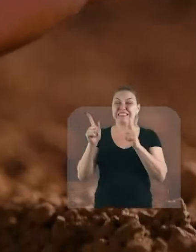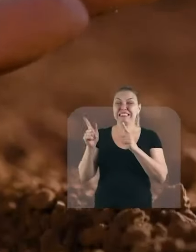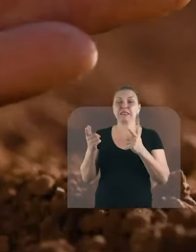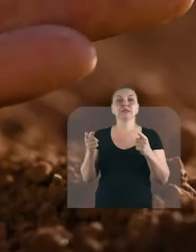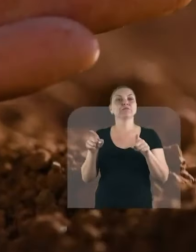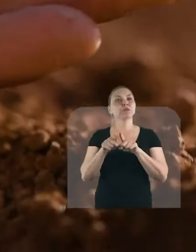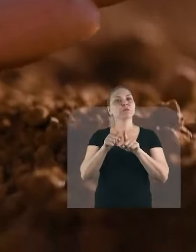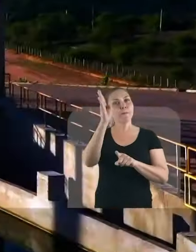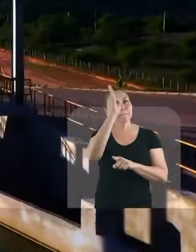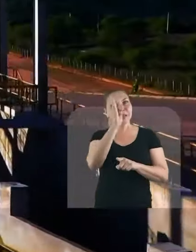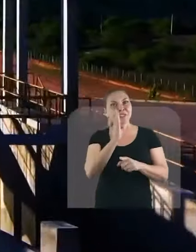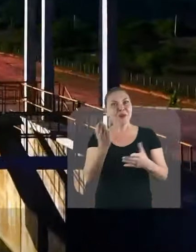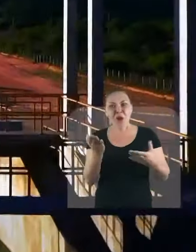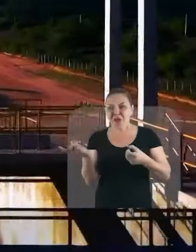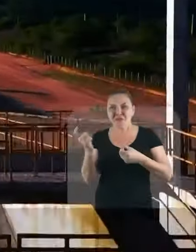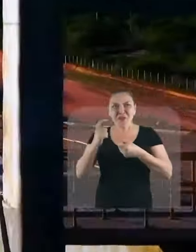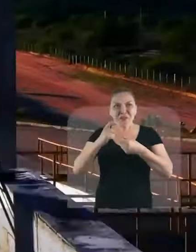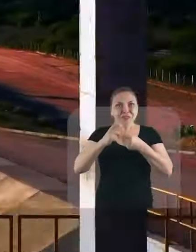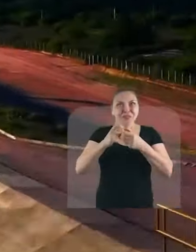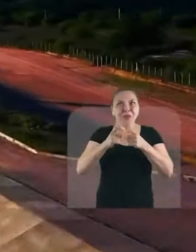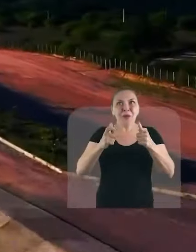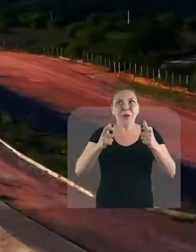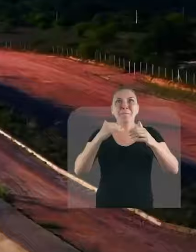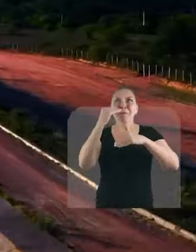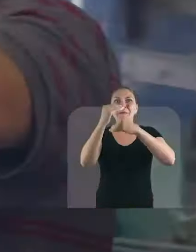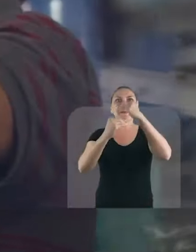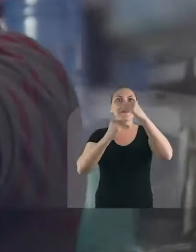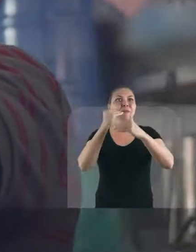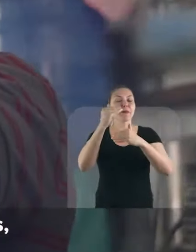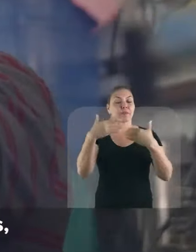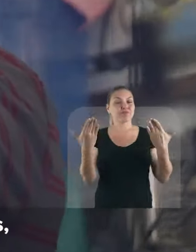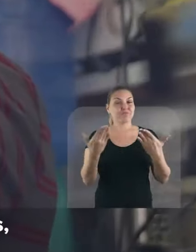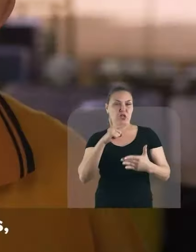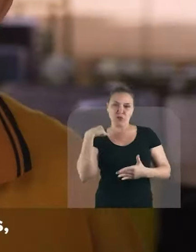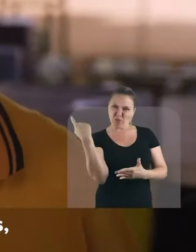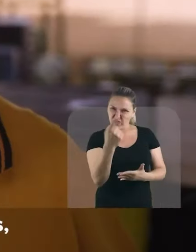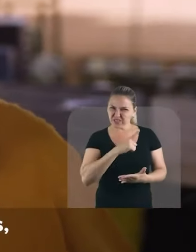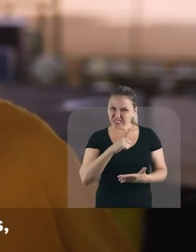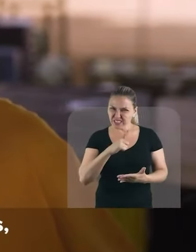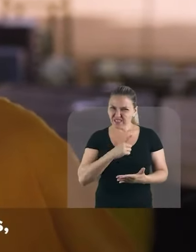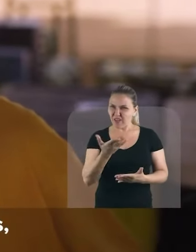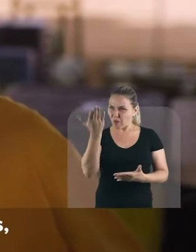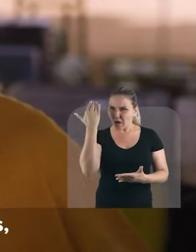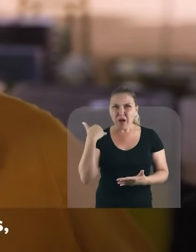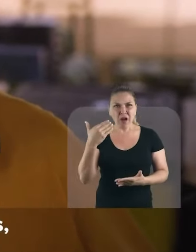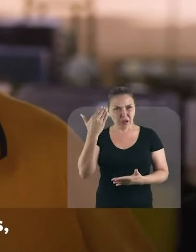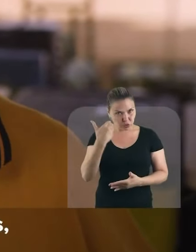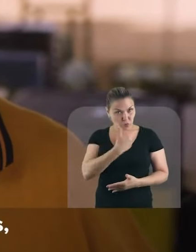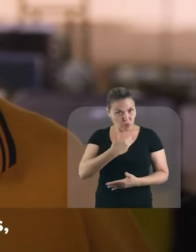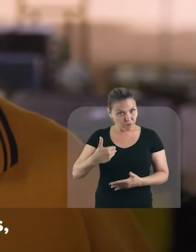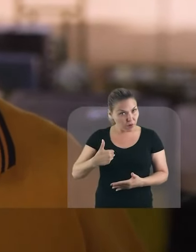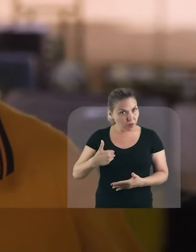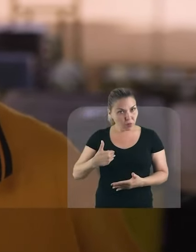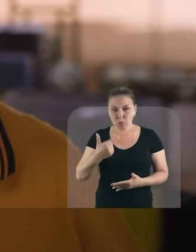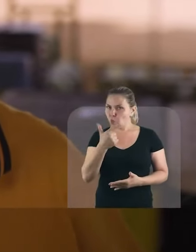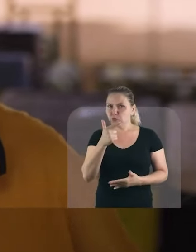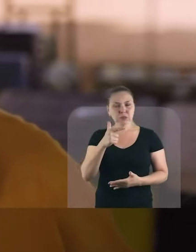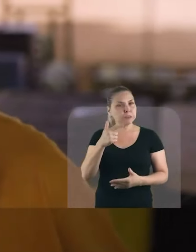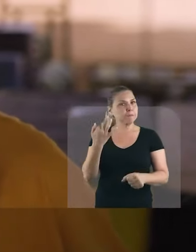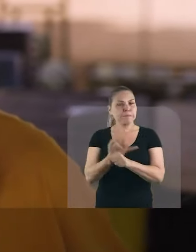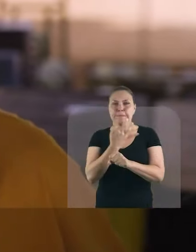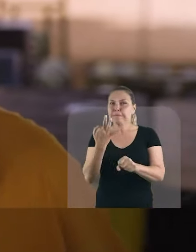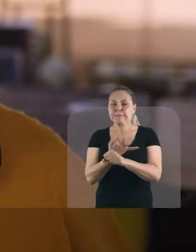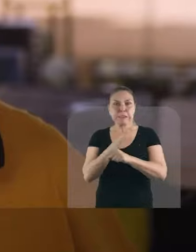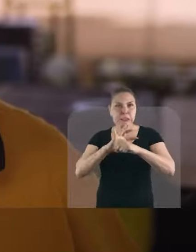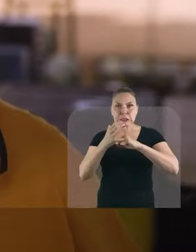E o Brasil Está voltando A crescer Nós Se tivéssemos Em governos Anteriores Nós não